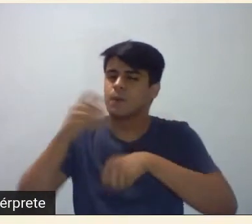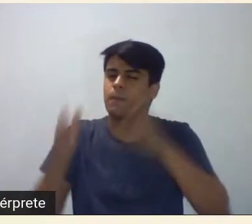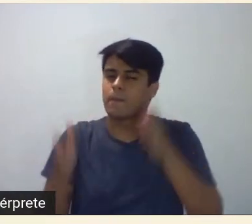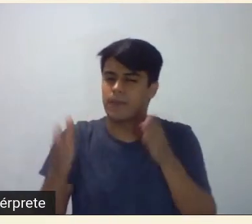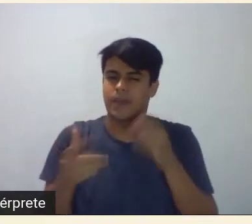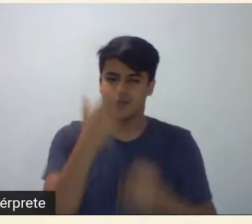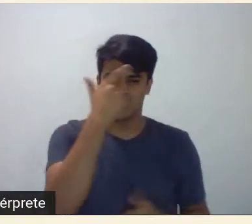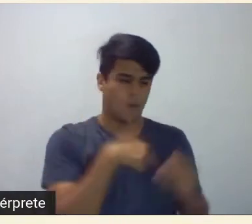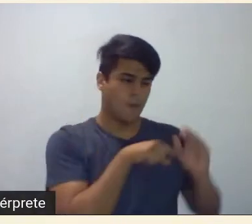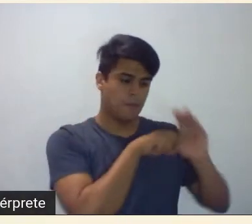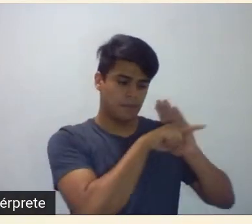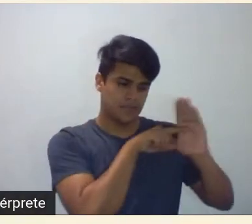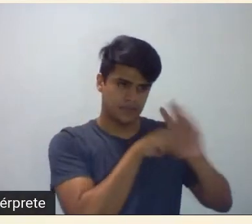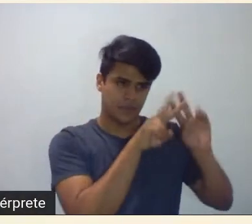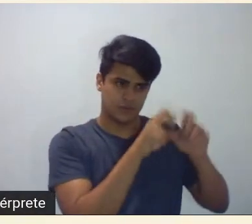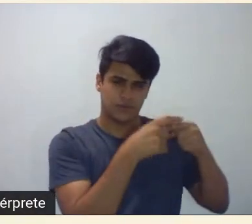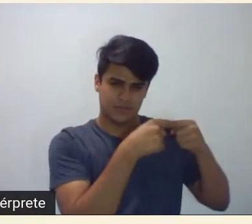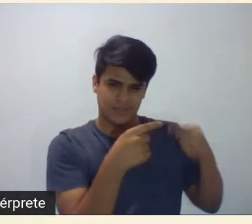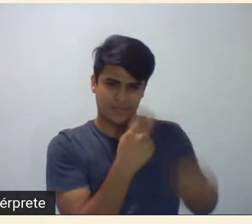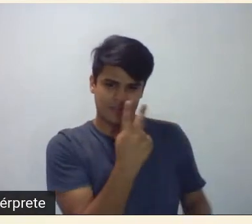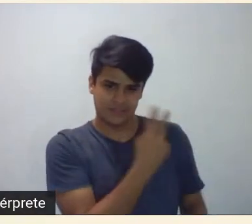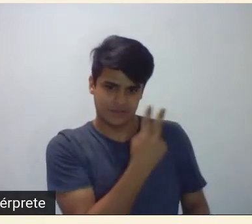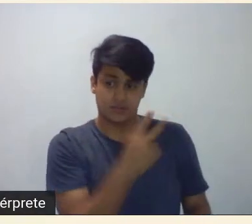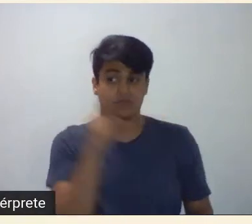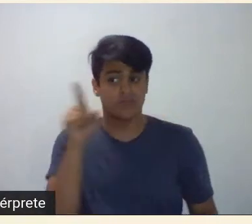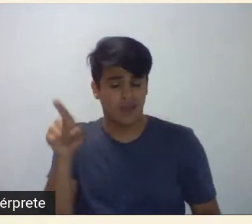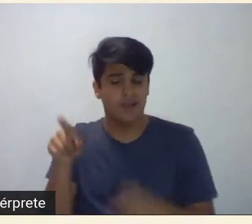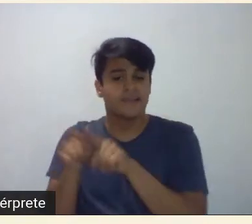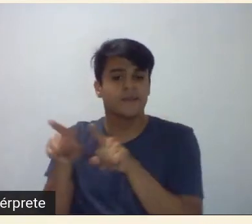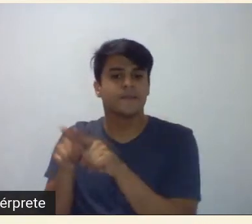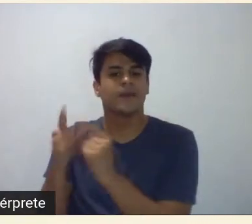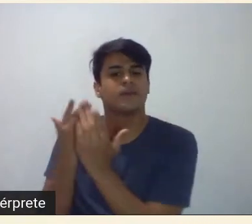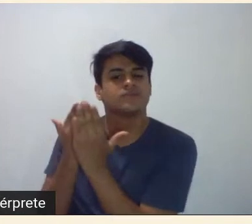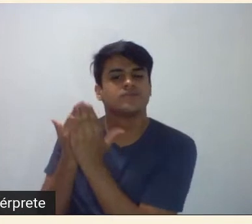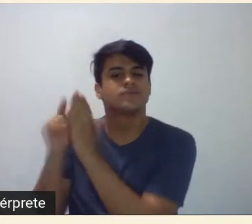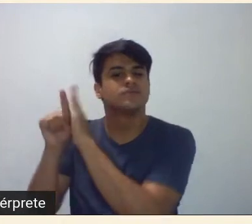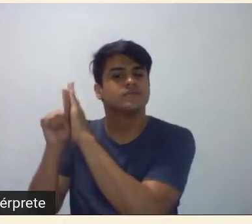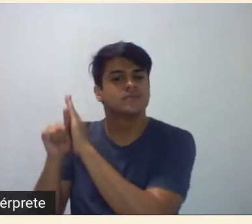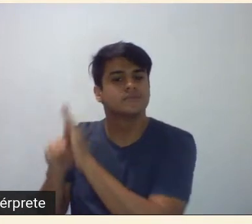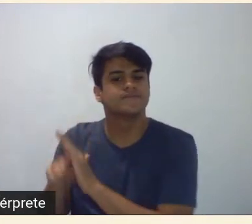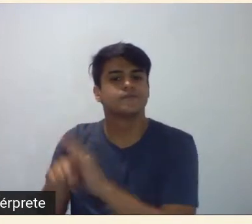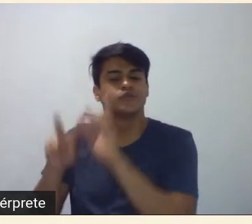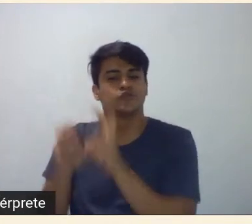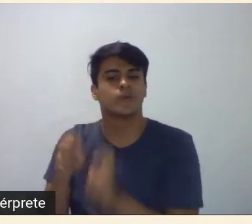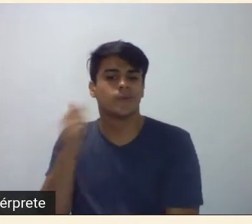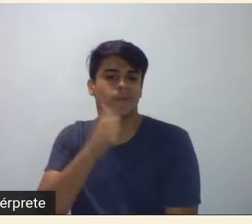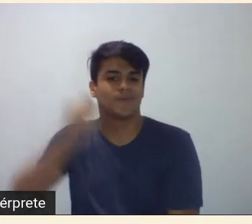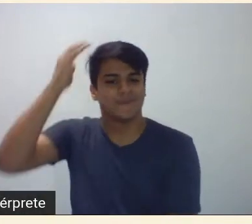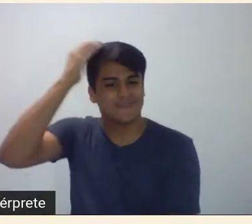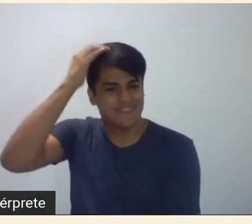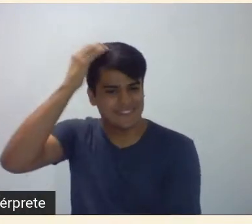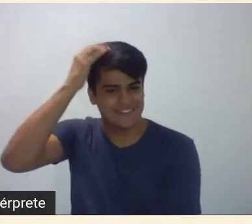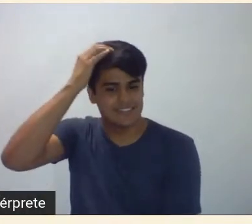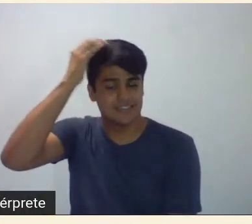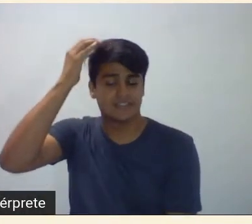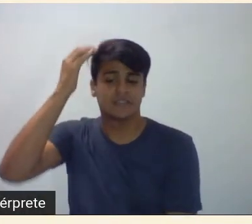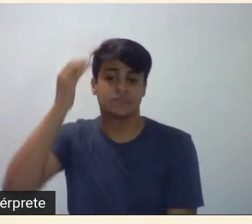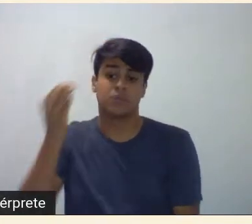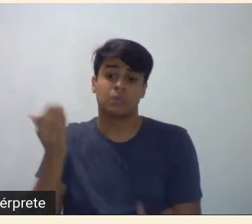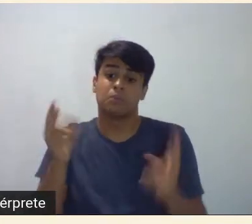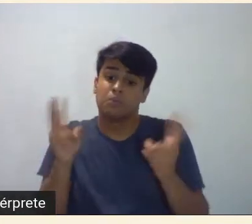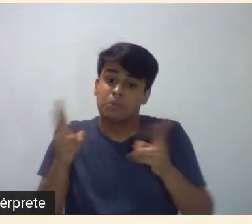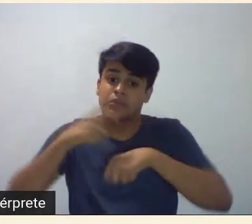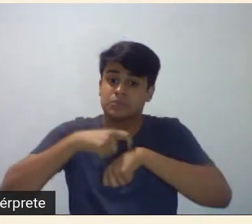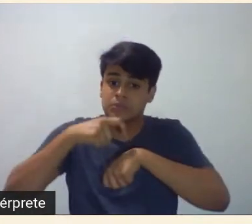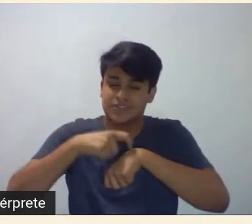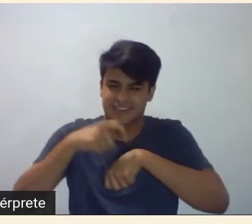a pesquisa sobre a Semana de 22 ela começou a desenvolver um trabalho sobre a Neta Malfatti e nessa mesma época que eu fiz